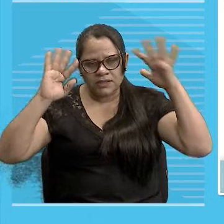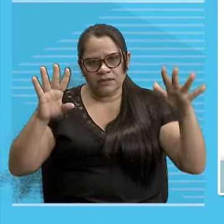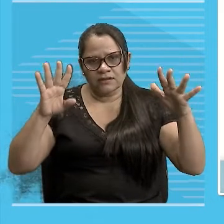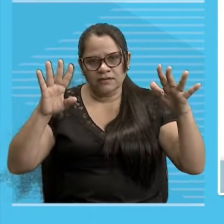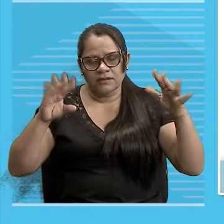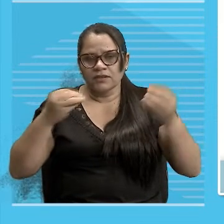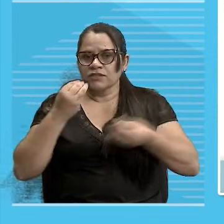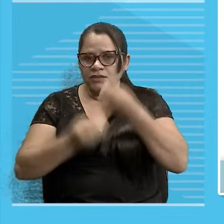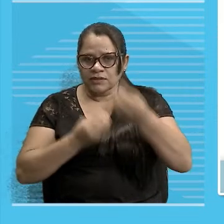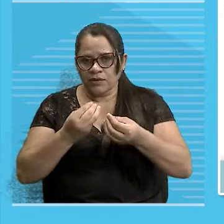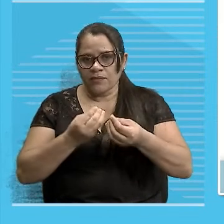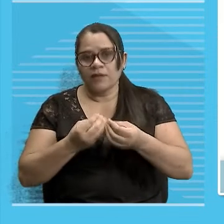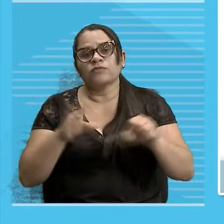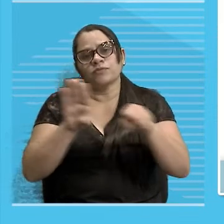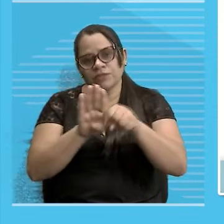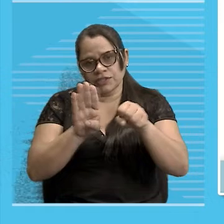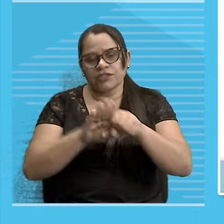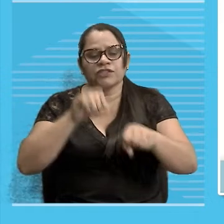Entendeu Então